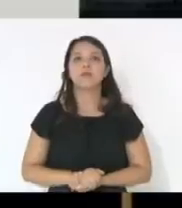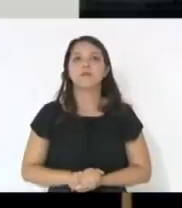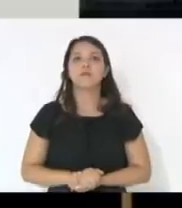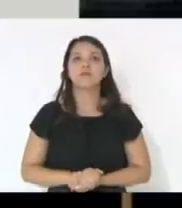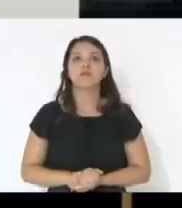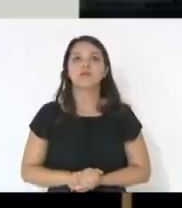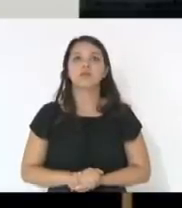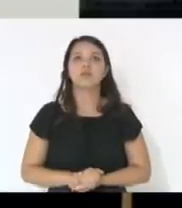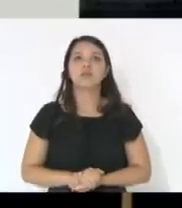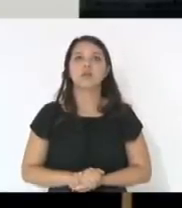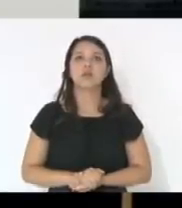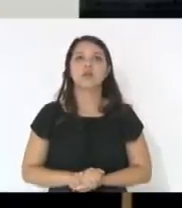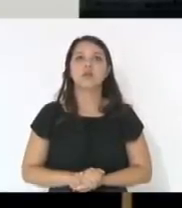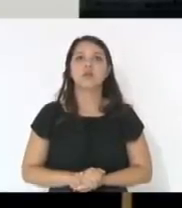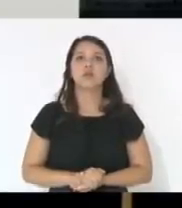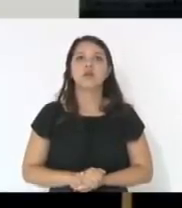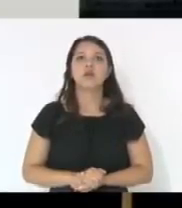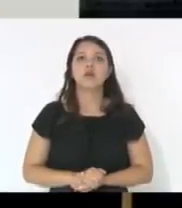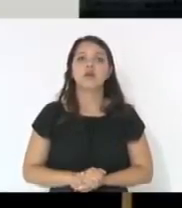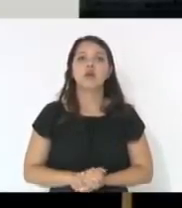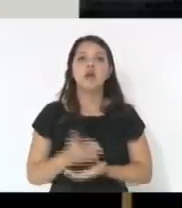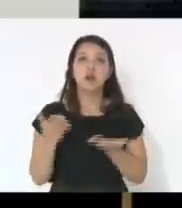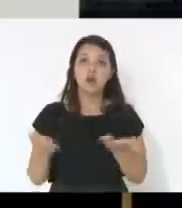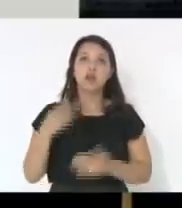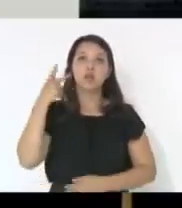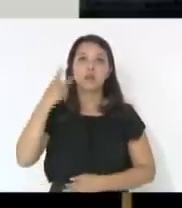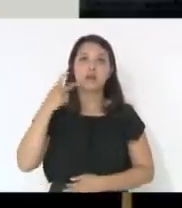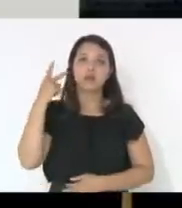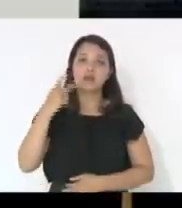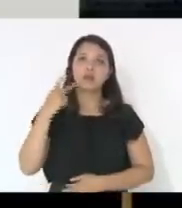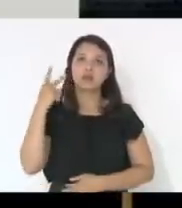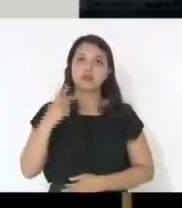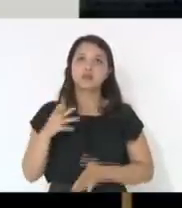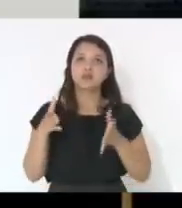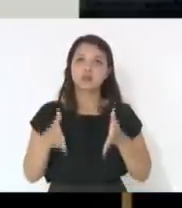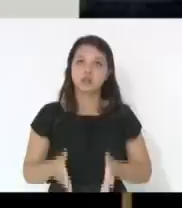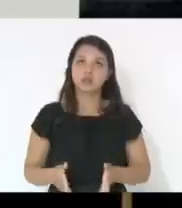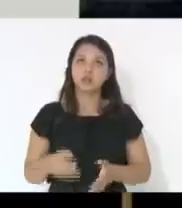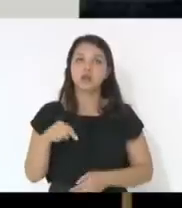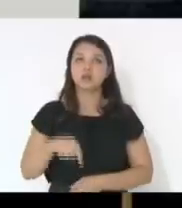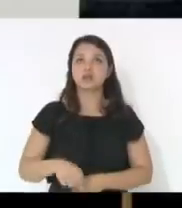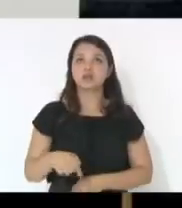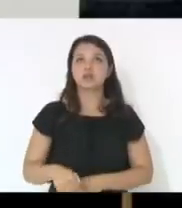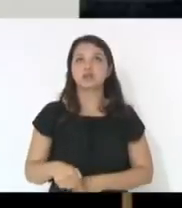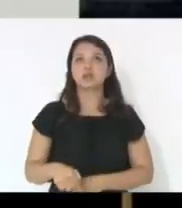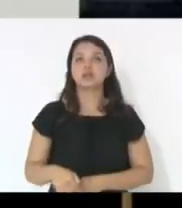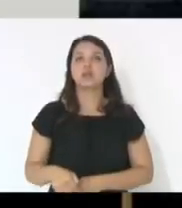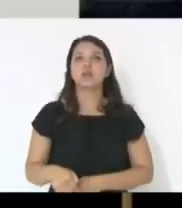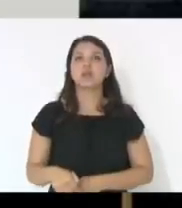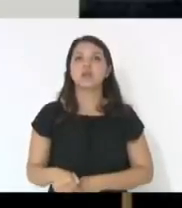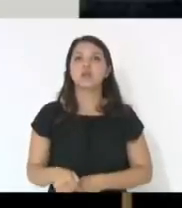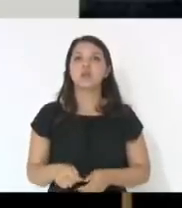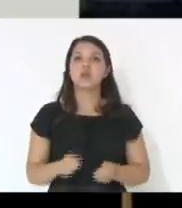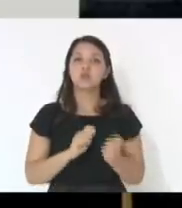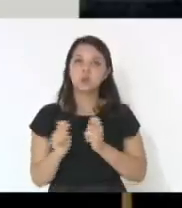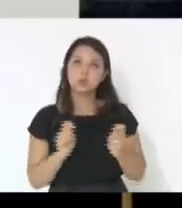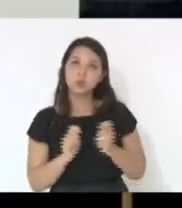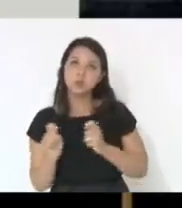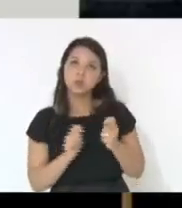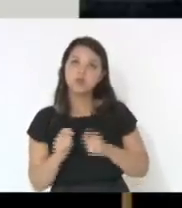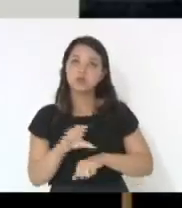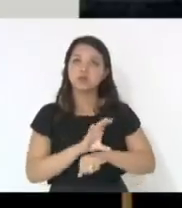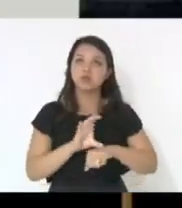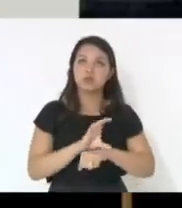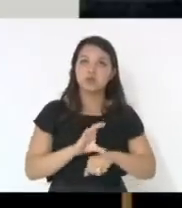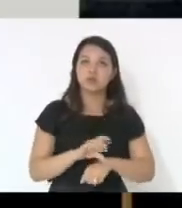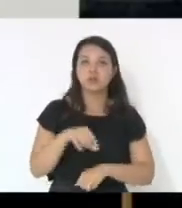numa prerrogativa do Parlamento, que o deputado Kennedy sempre levanta aqui, e nós façamos o controle de constitucionalidade aqui desta